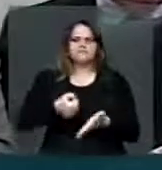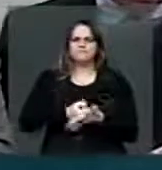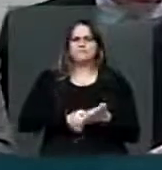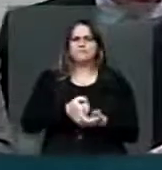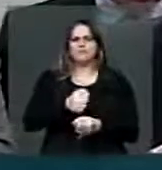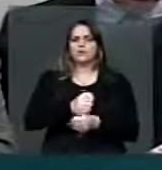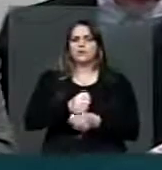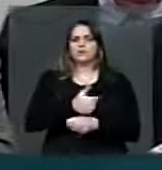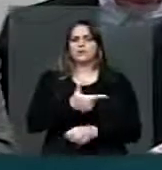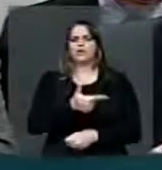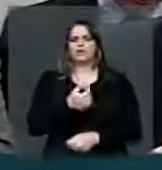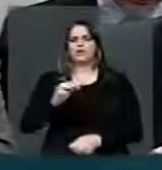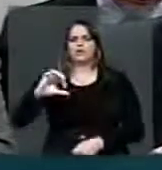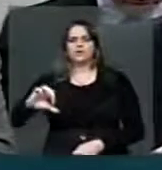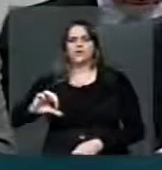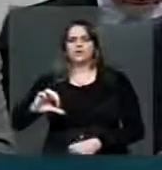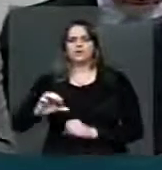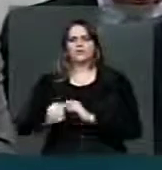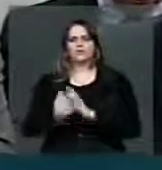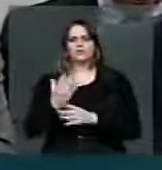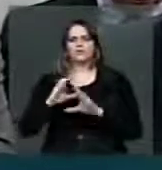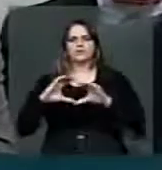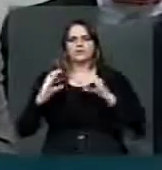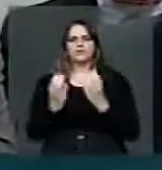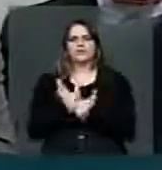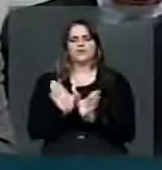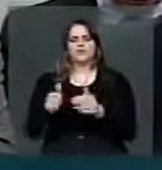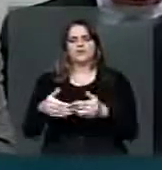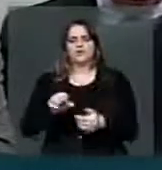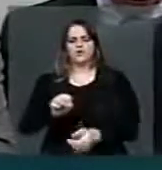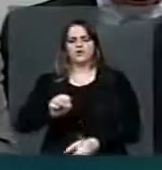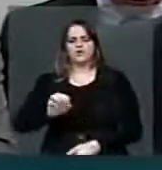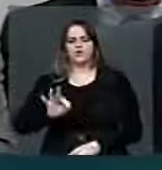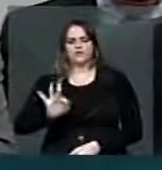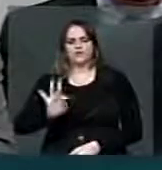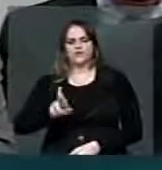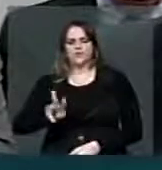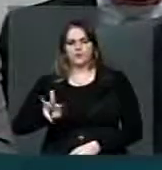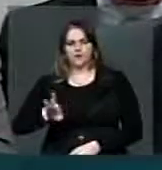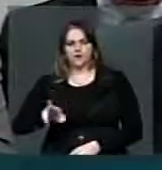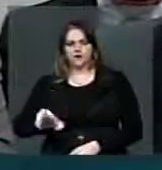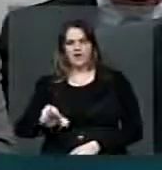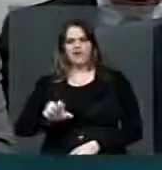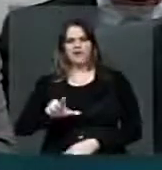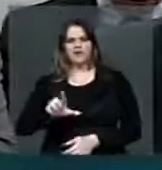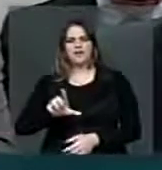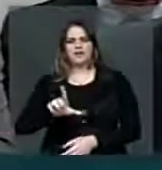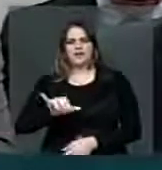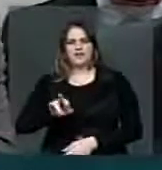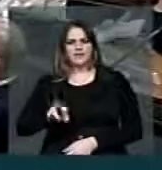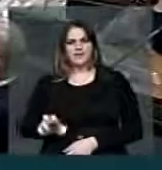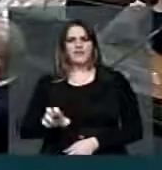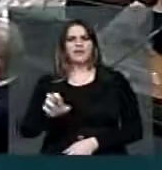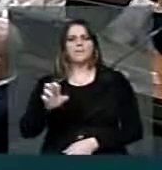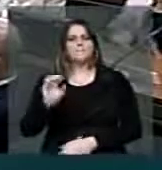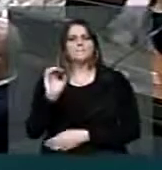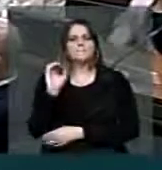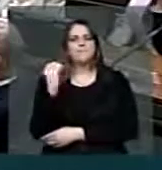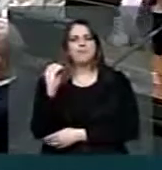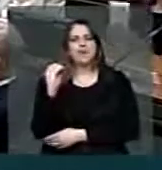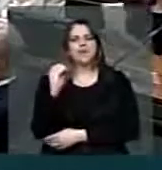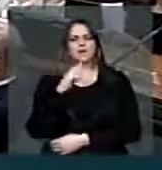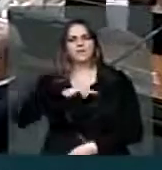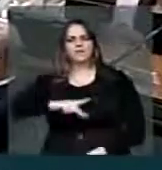2009, no Fórum Internacional do Software Livre, o então Presidente da República em Porto Alegre, foi confrontado pelos